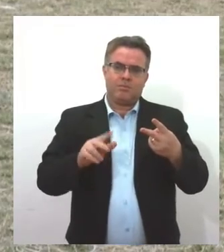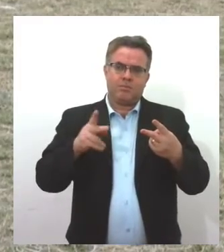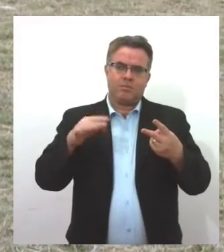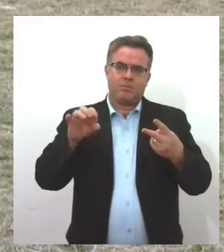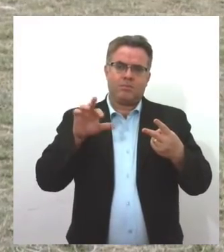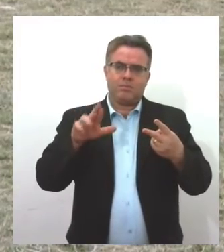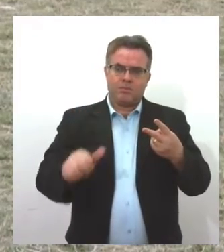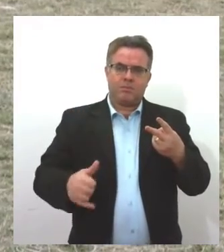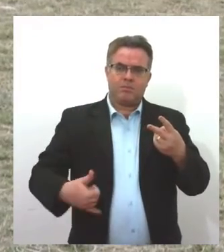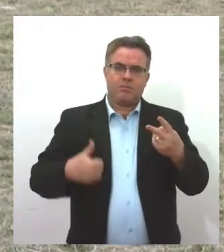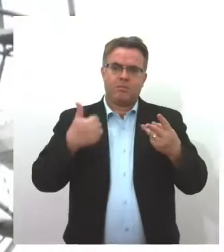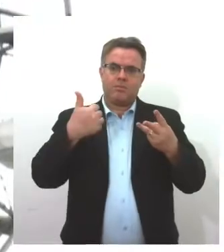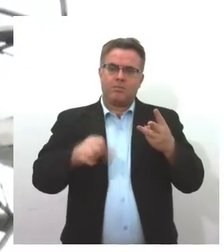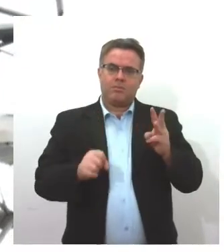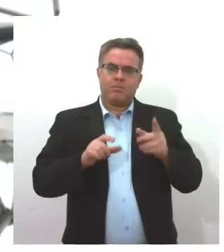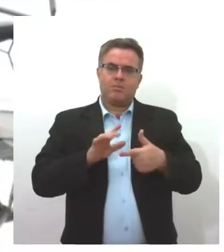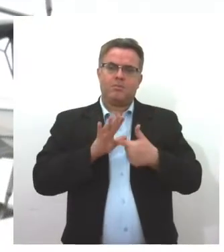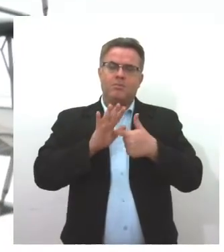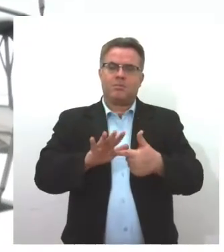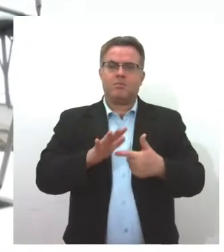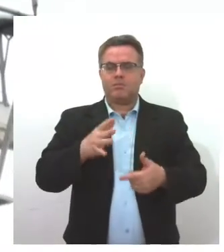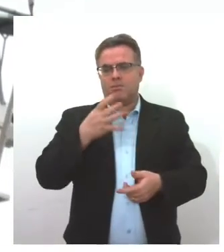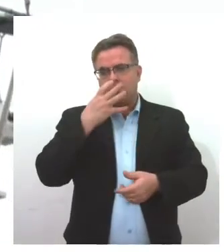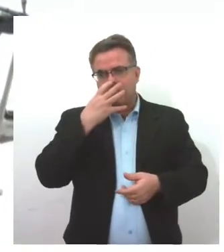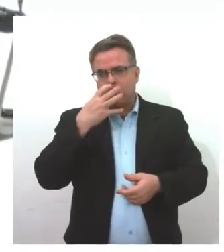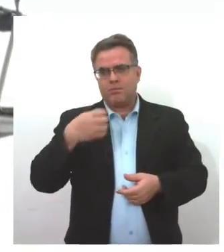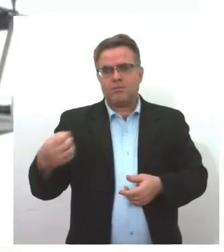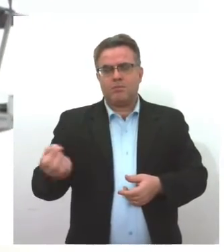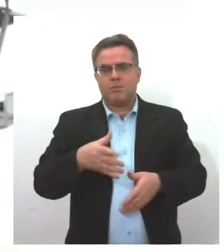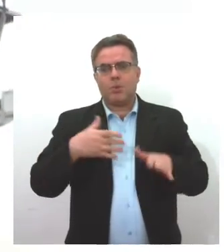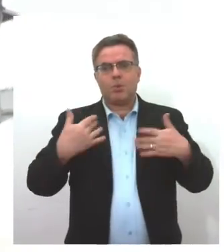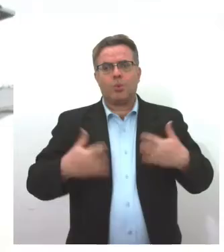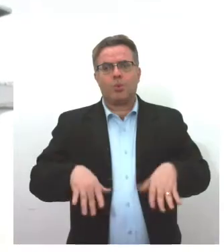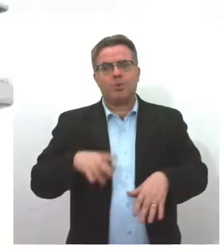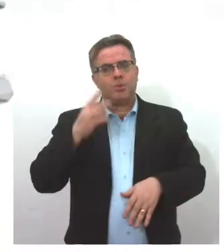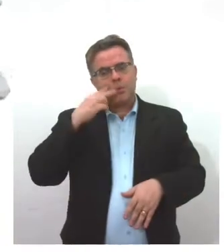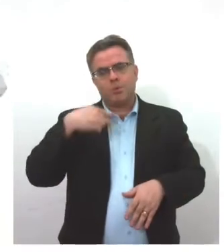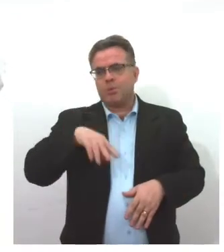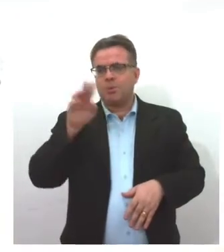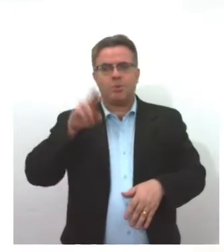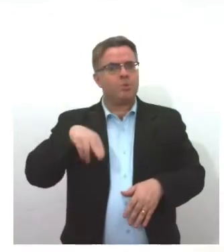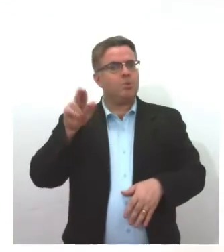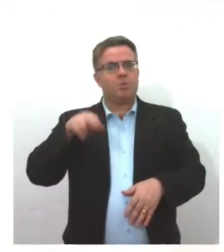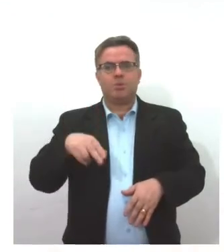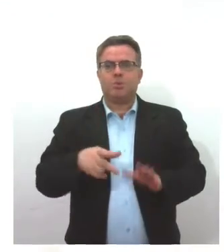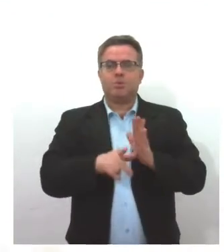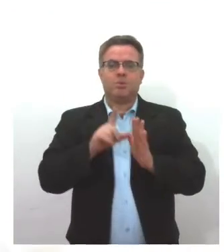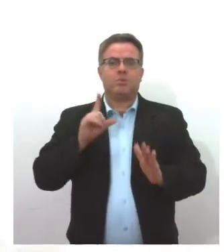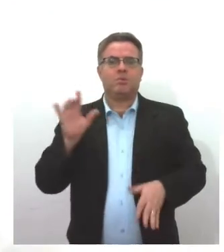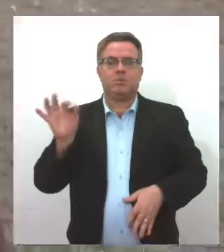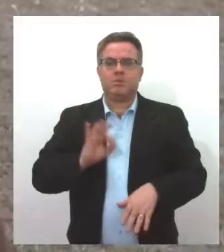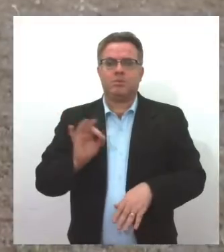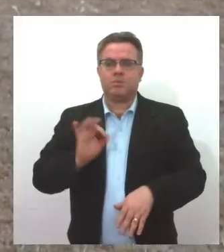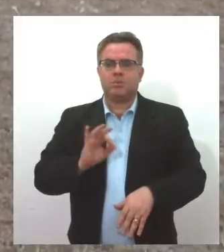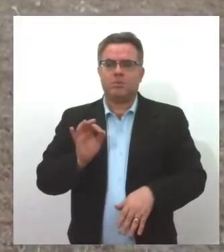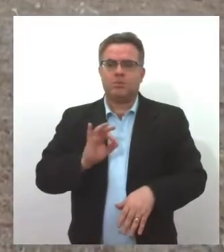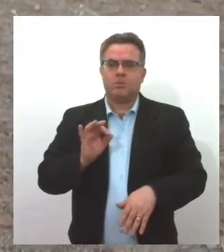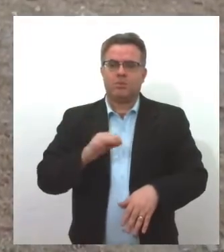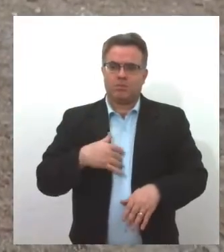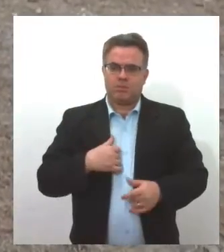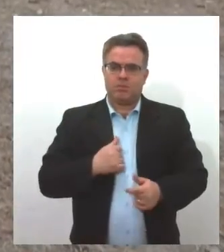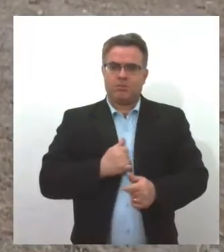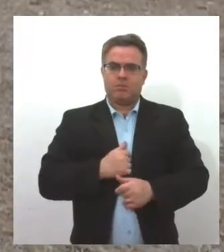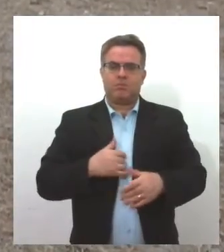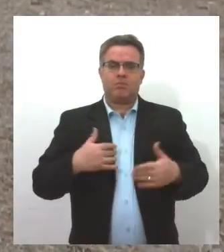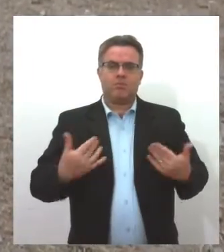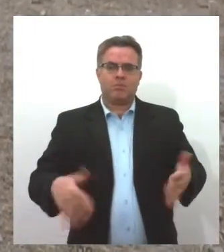revelam a admiração por algo que jamais tinham tido a chance de aproveitar. Onde é que você